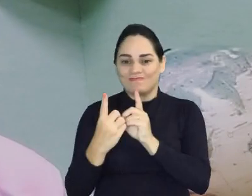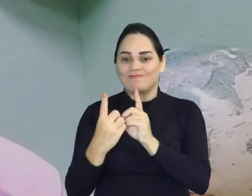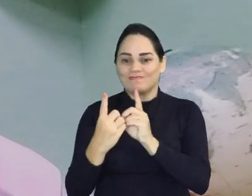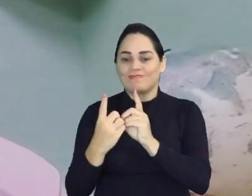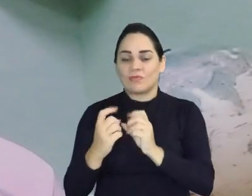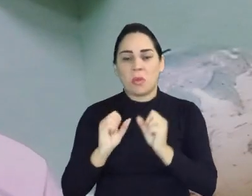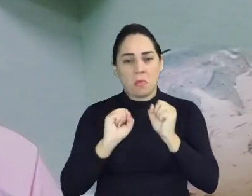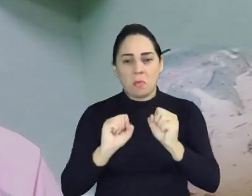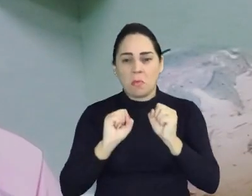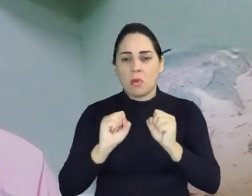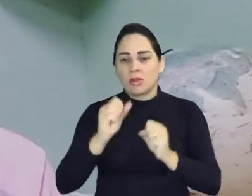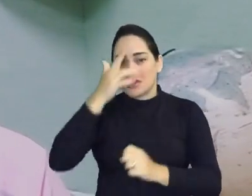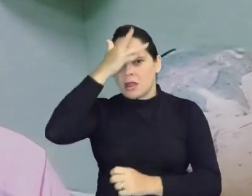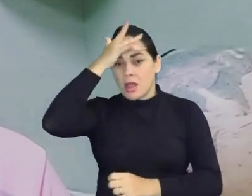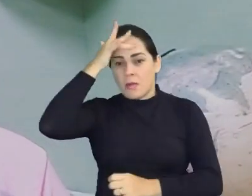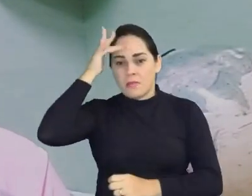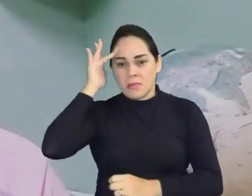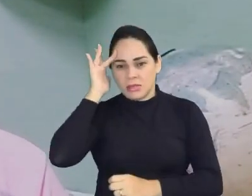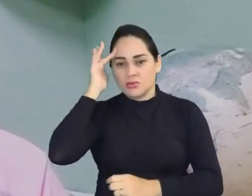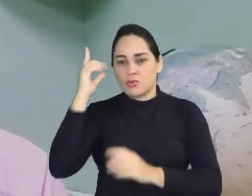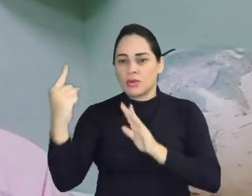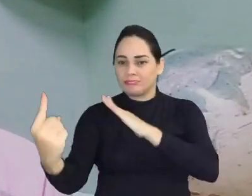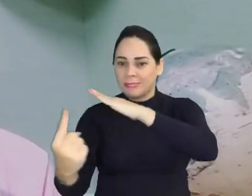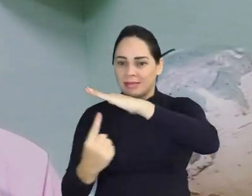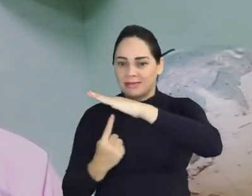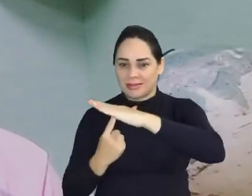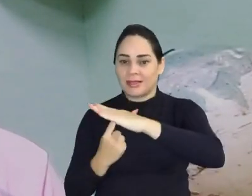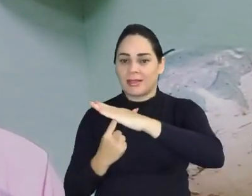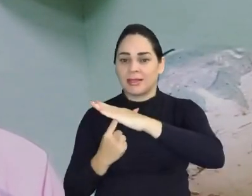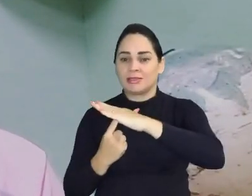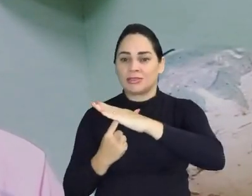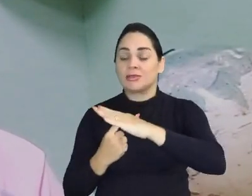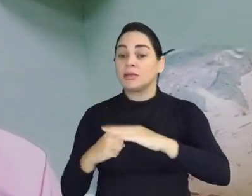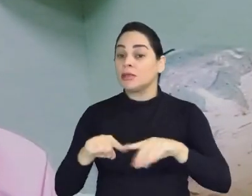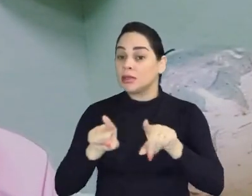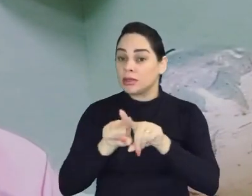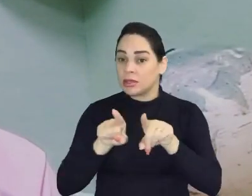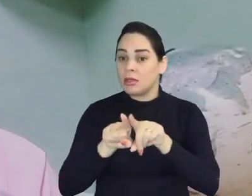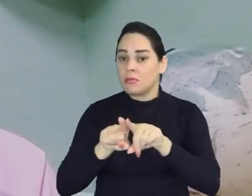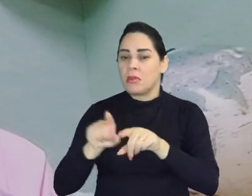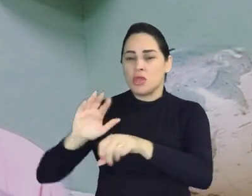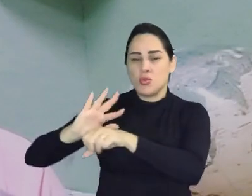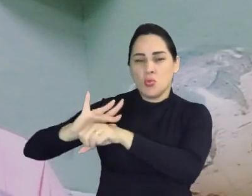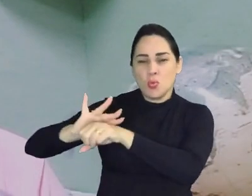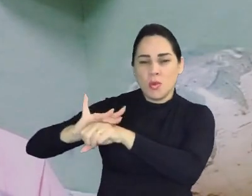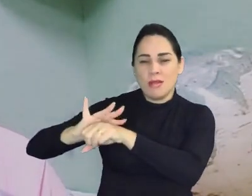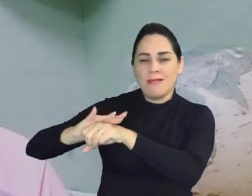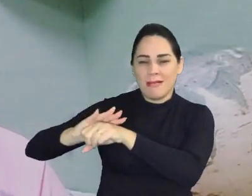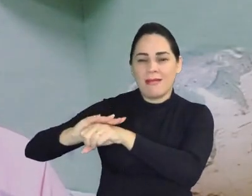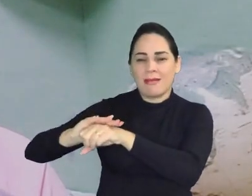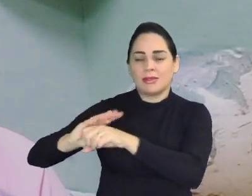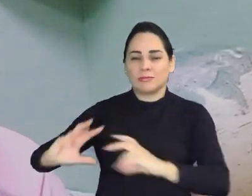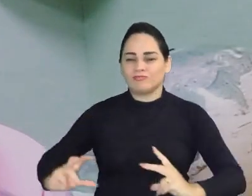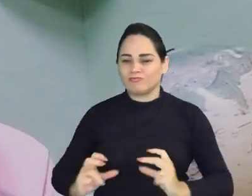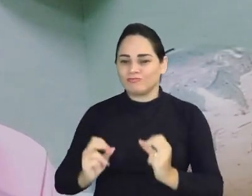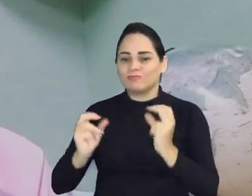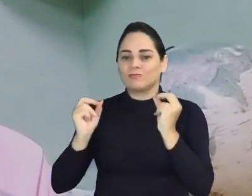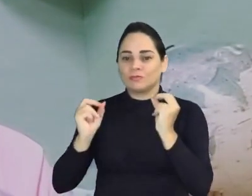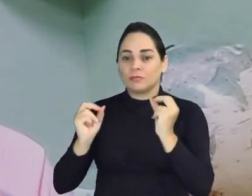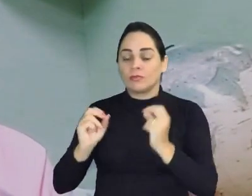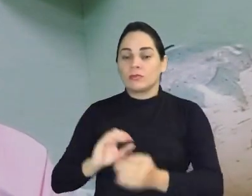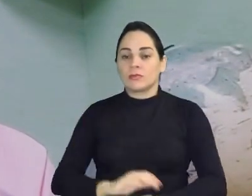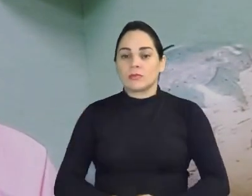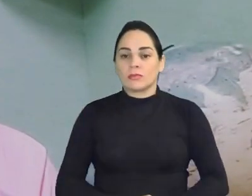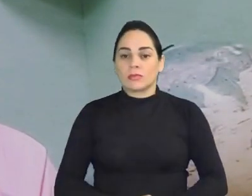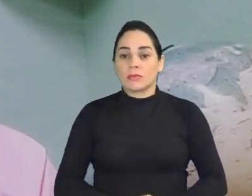tanto sendo a paciente, a pessoa com a deficiência, com a doença,